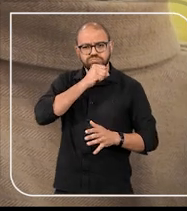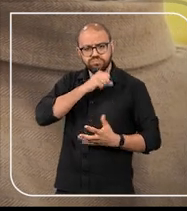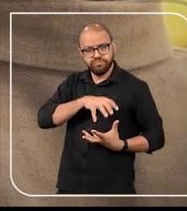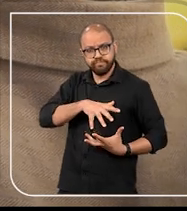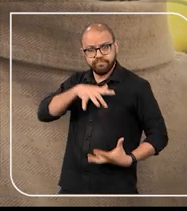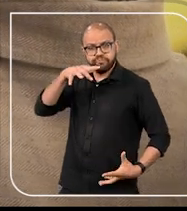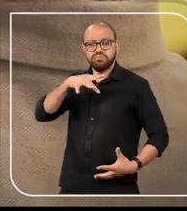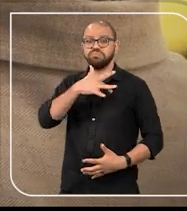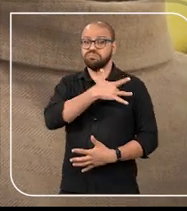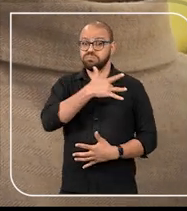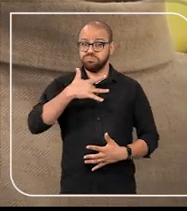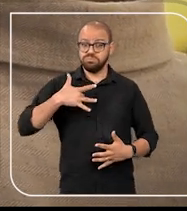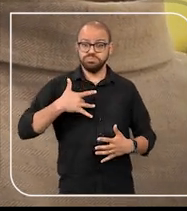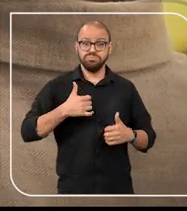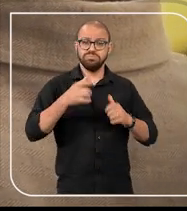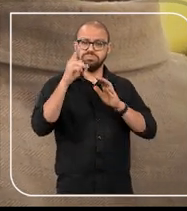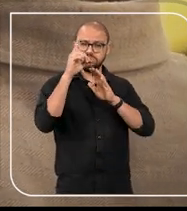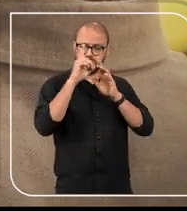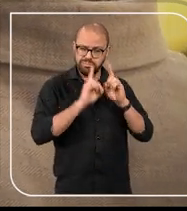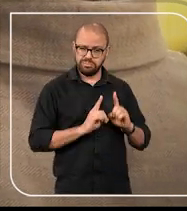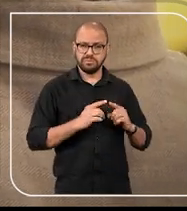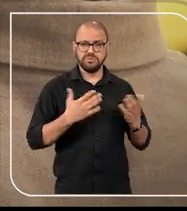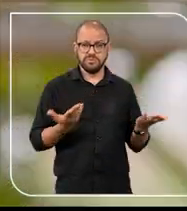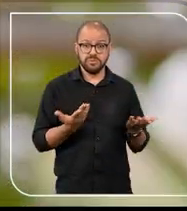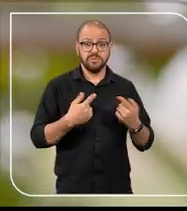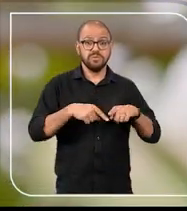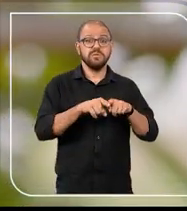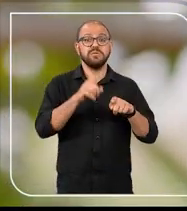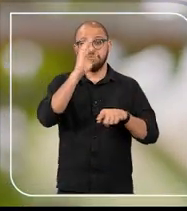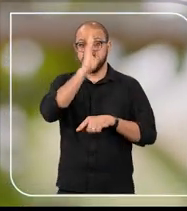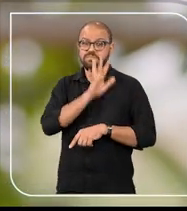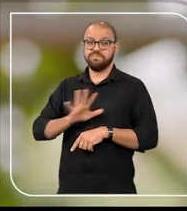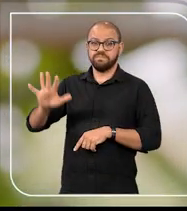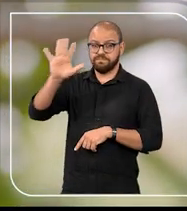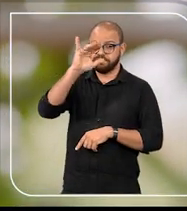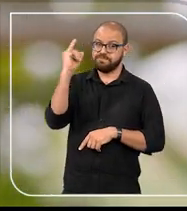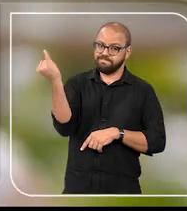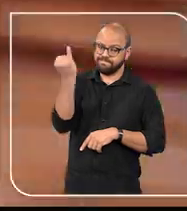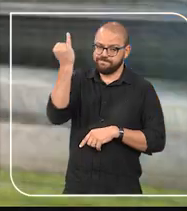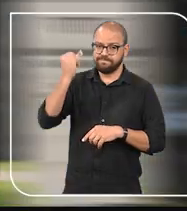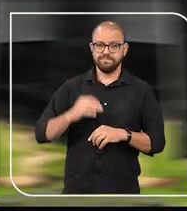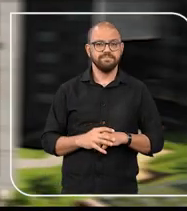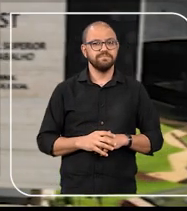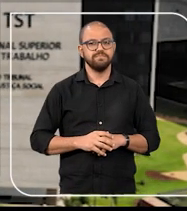envelhecimento digno e saudável torna-se fundamental ao país.